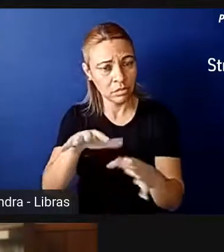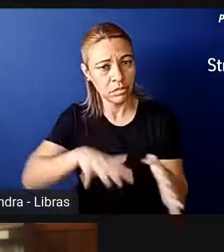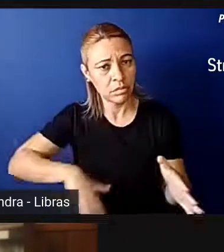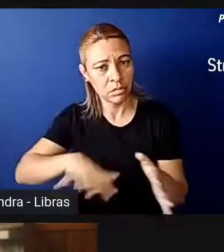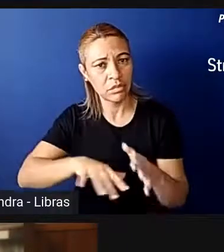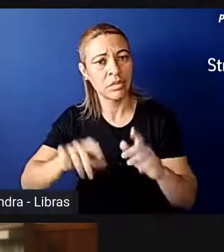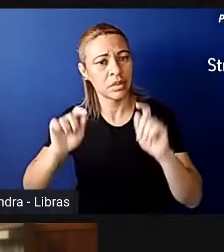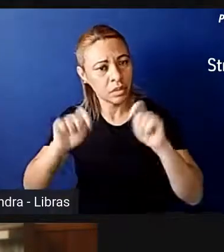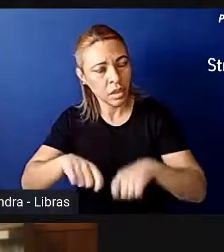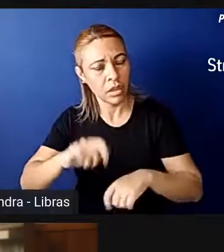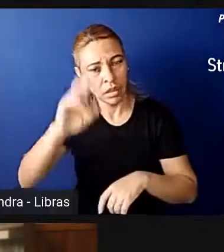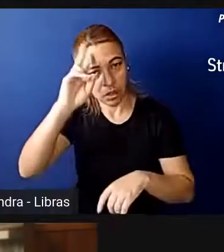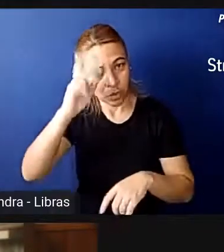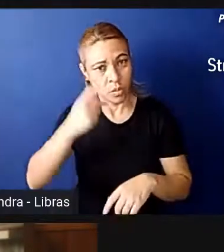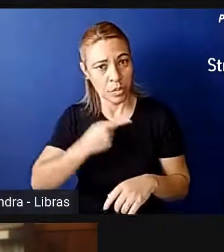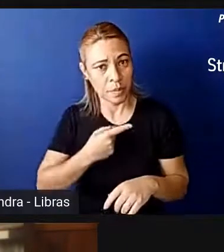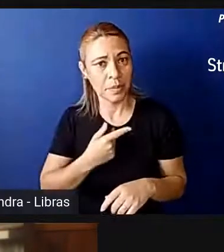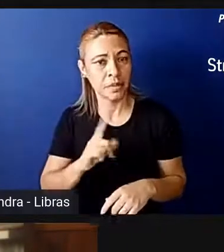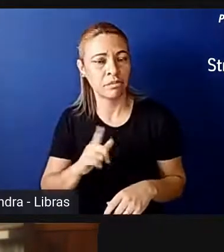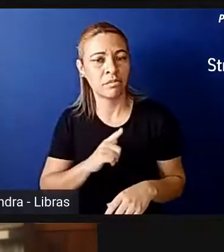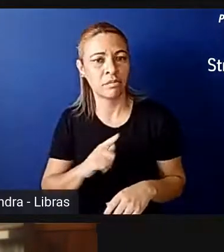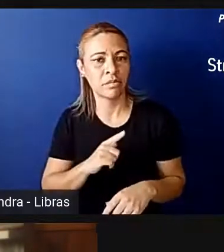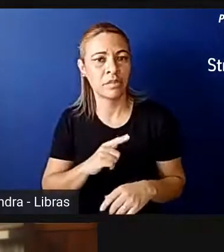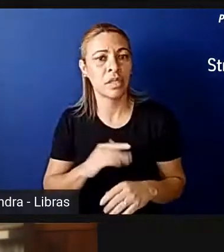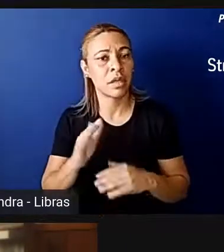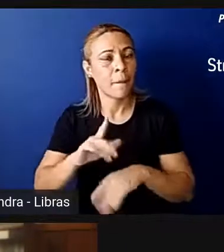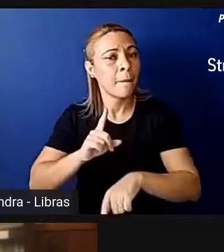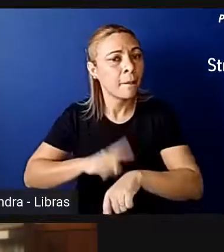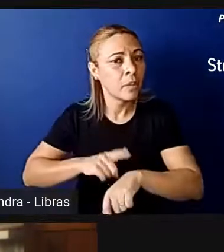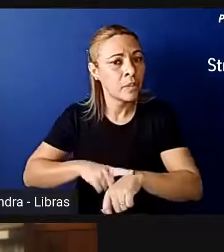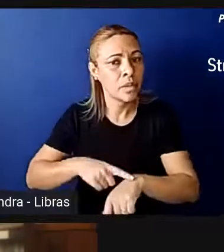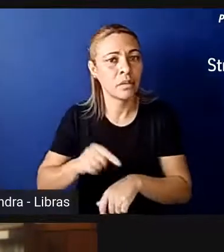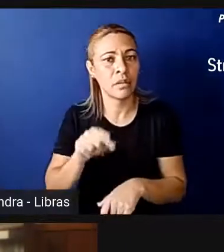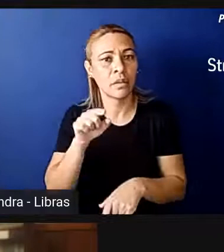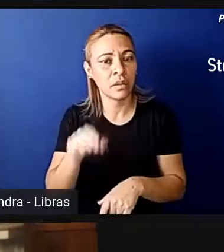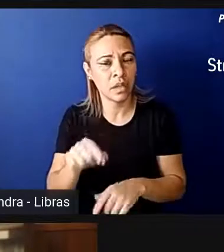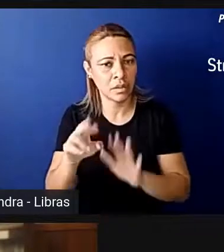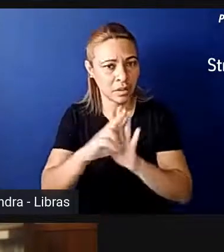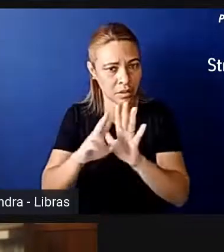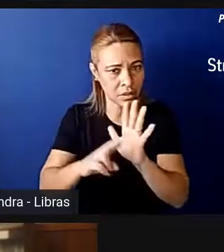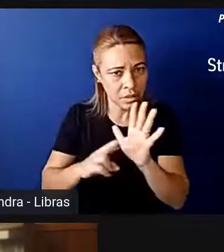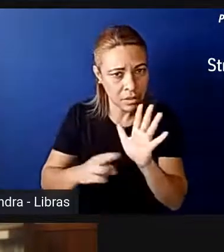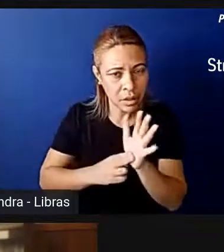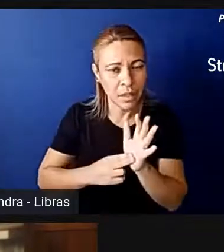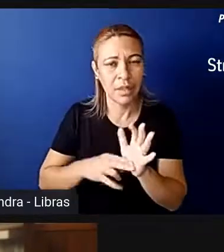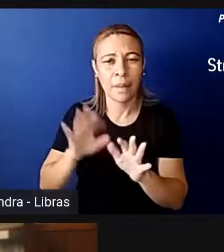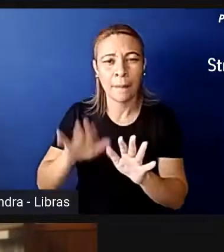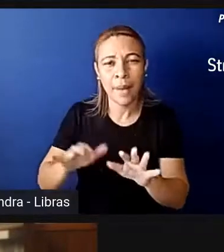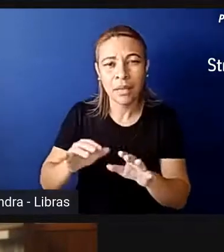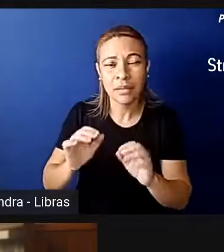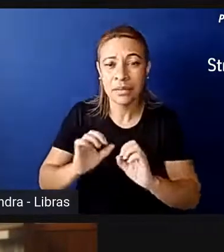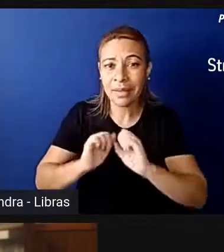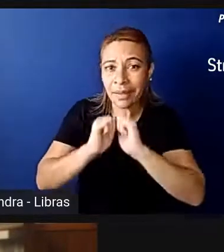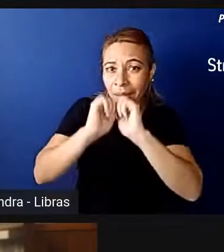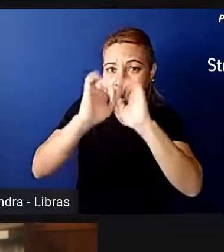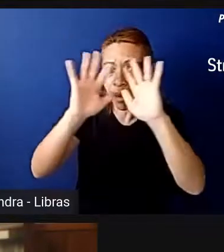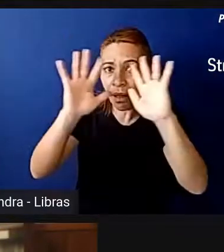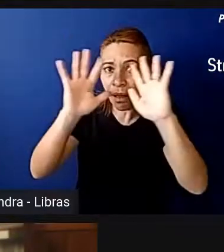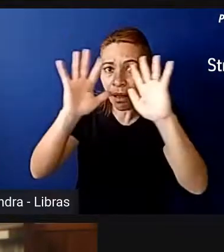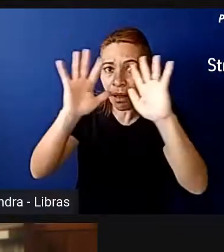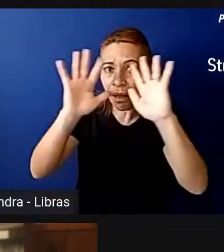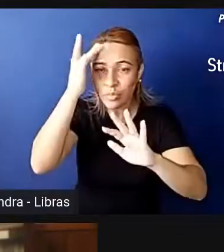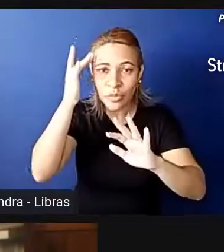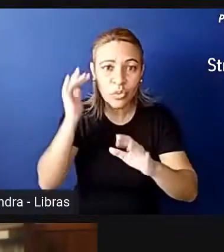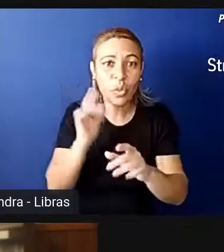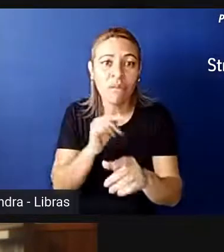autonomia para isso. Então, a partir do momento que essas regras se tornam mais transparentes para o público, para os eleitores,